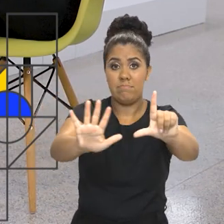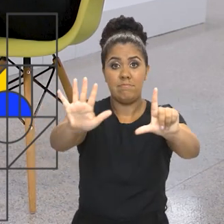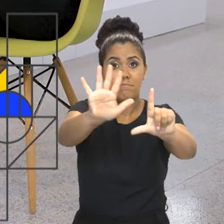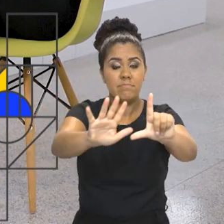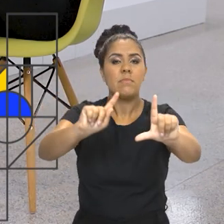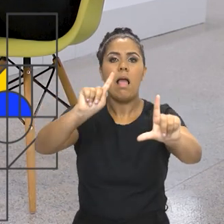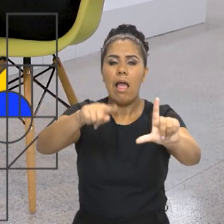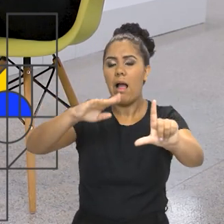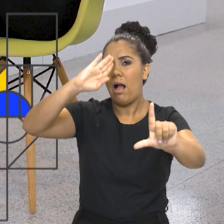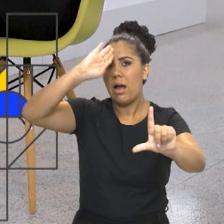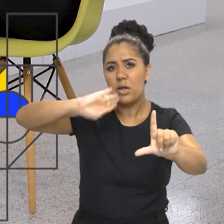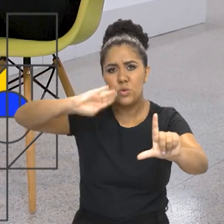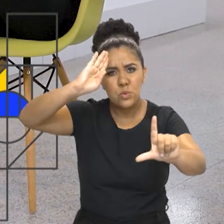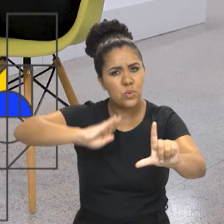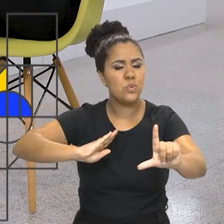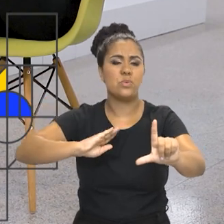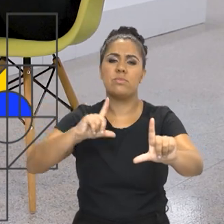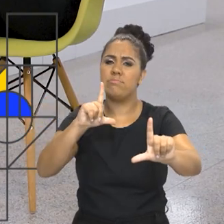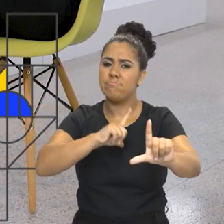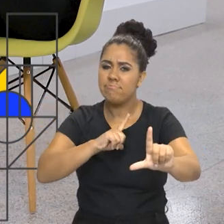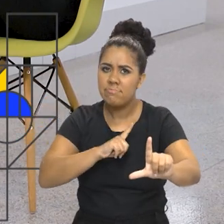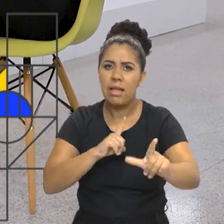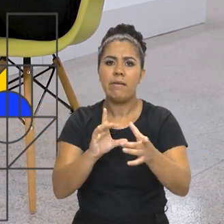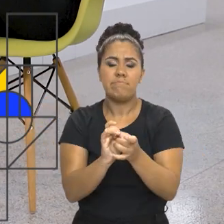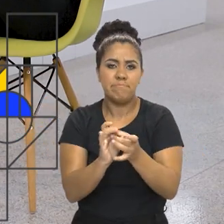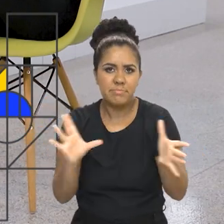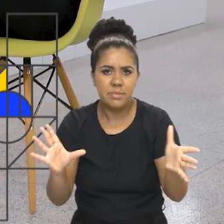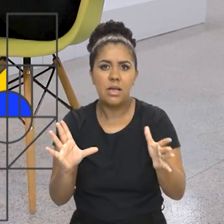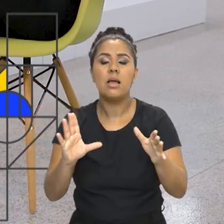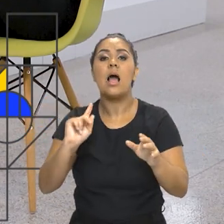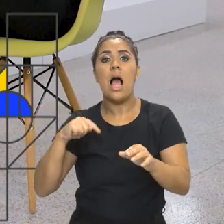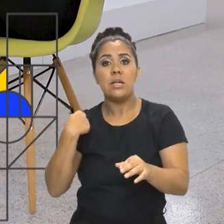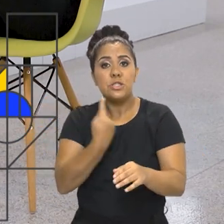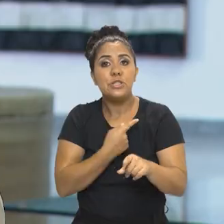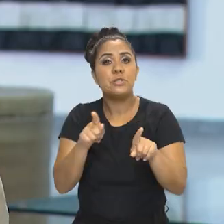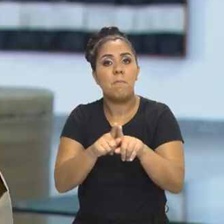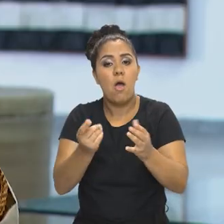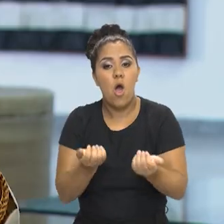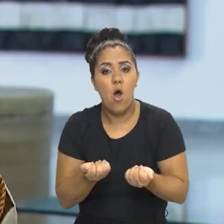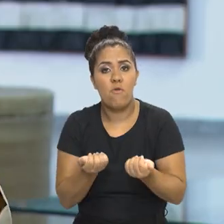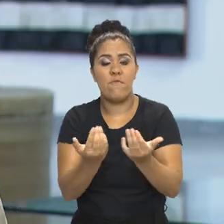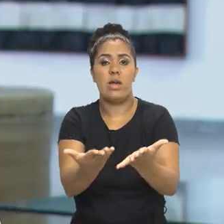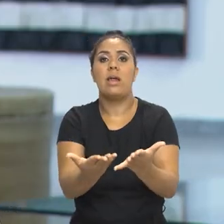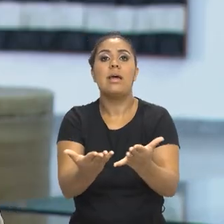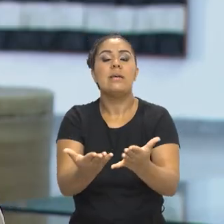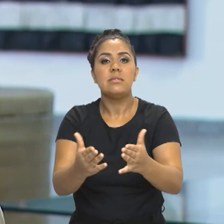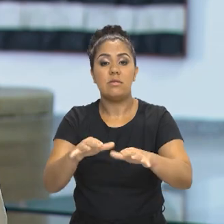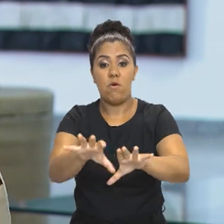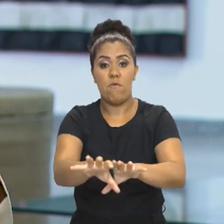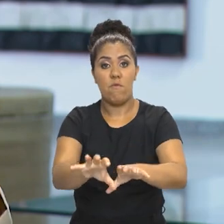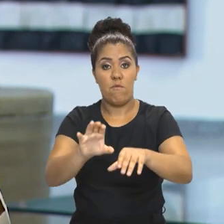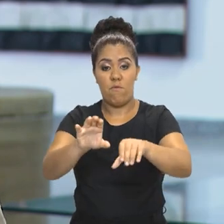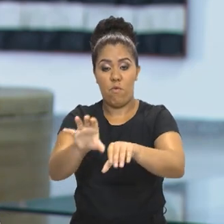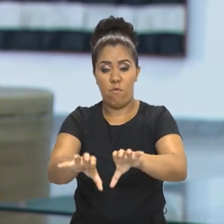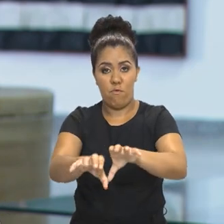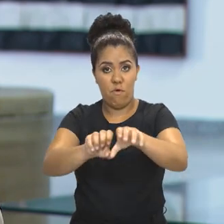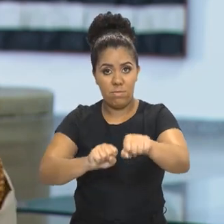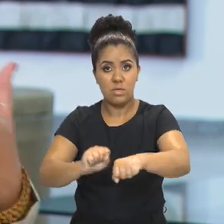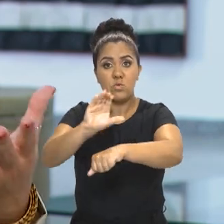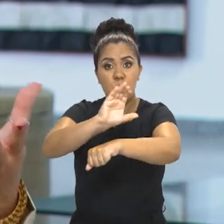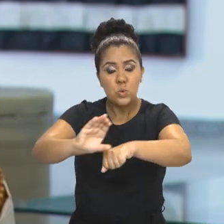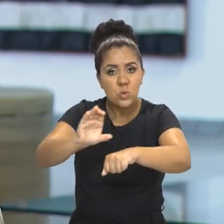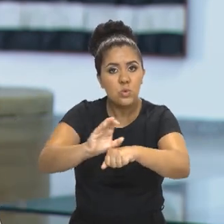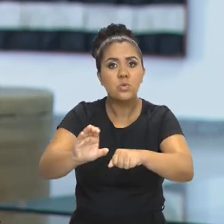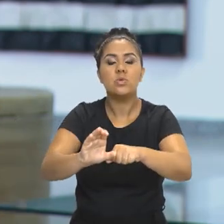gratuita, né, disponibilizada de forma gratuita e que a gente também faz uma capacitação. O Ibram oferece essa capacitação